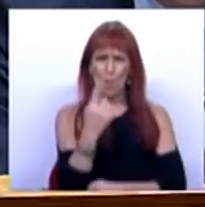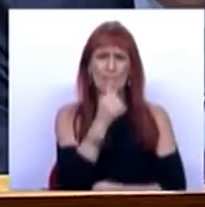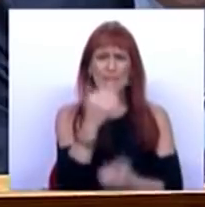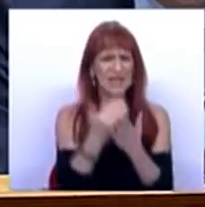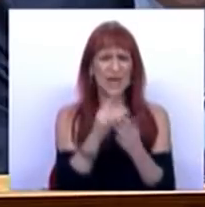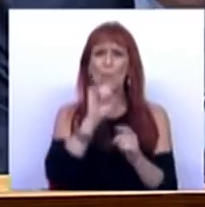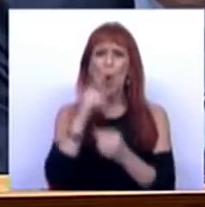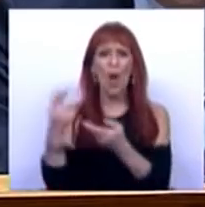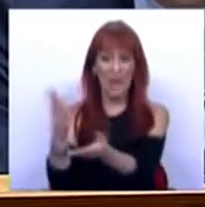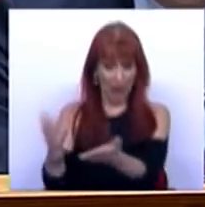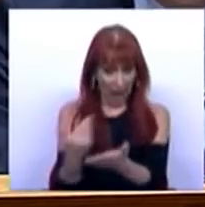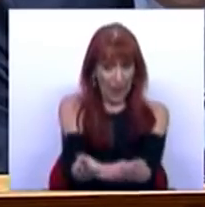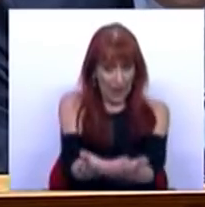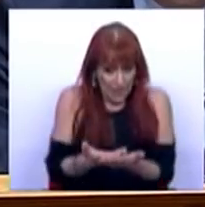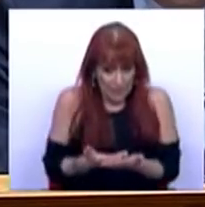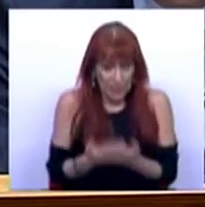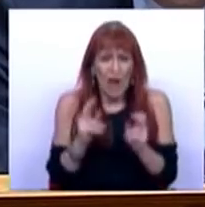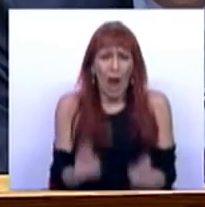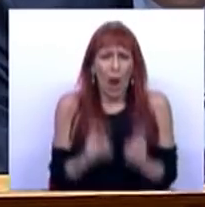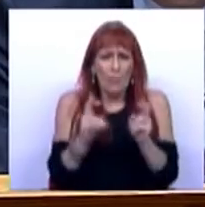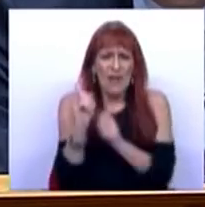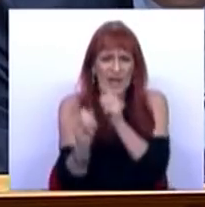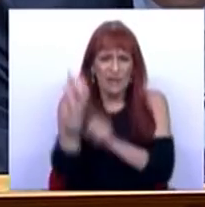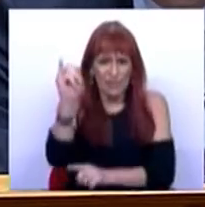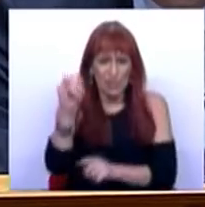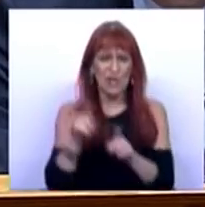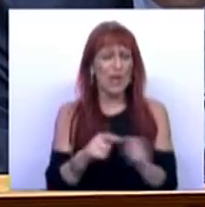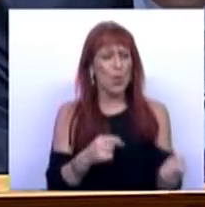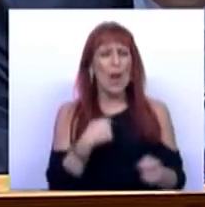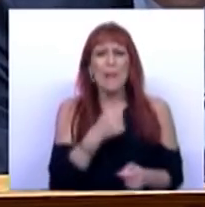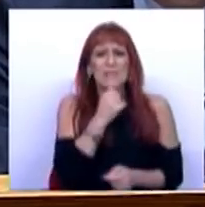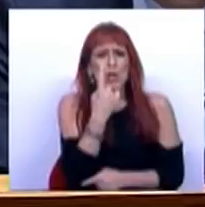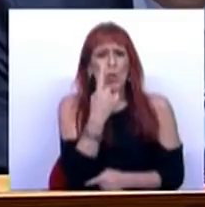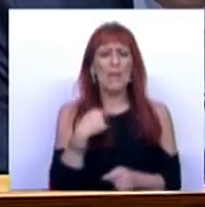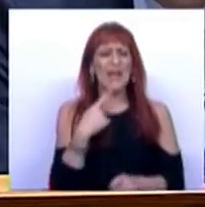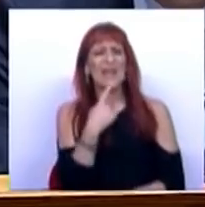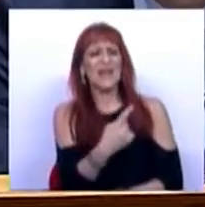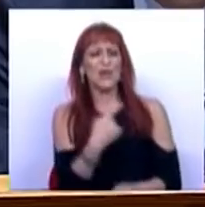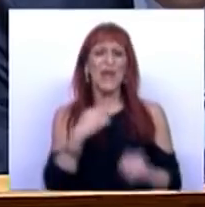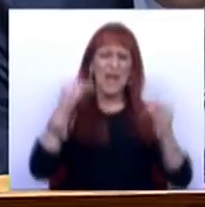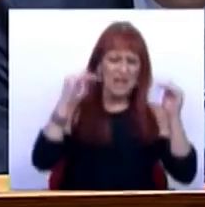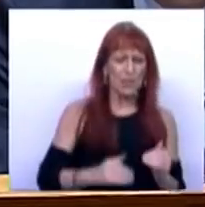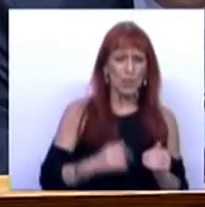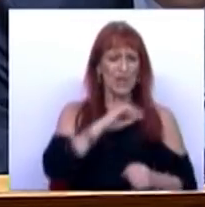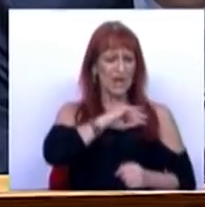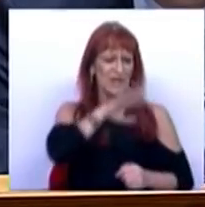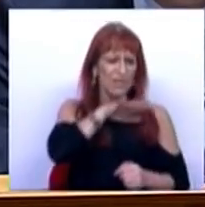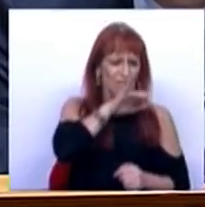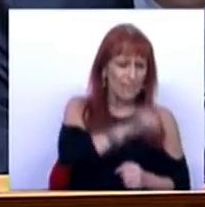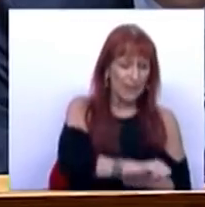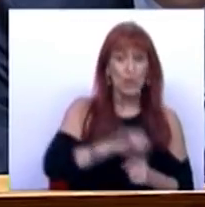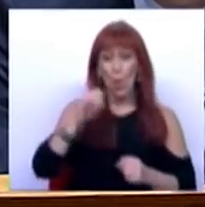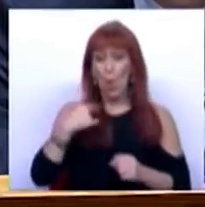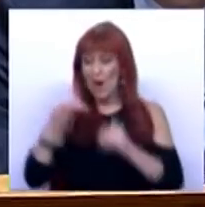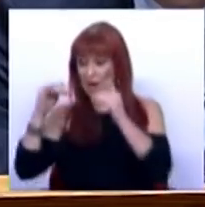medida que possa aqui apresentar que aumente a inflação e não tem aqui uma medida a apontar que diminua o rendimento das famílias